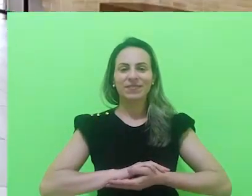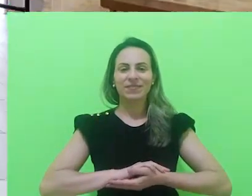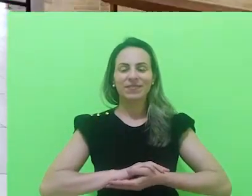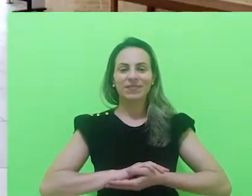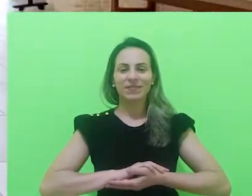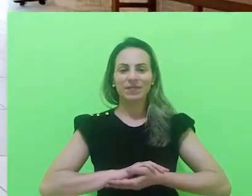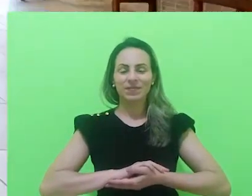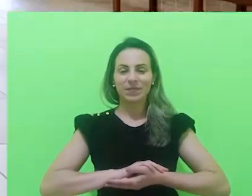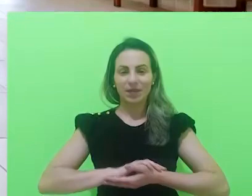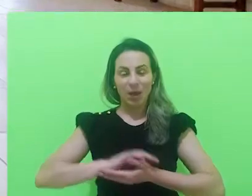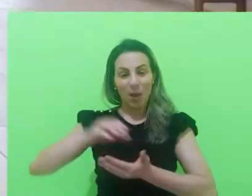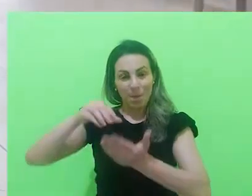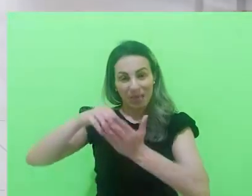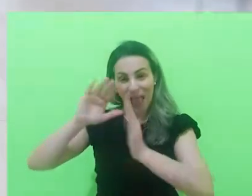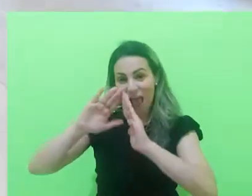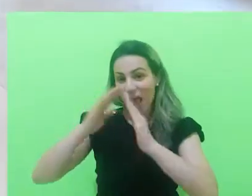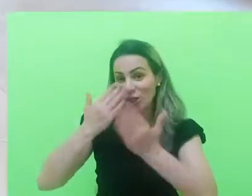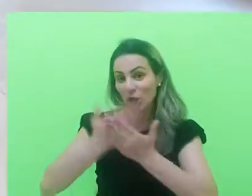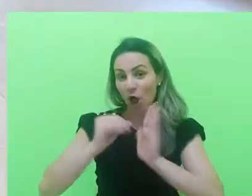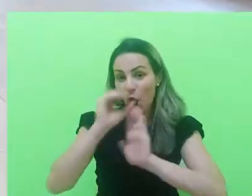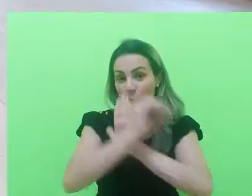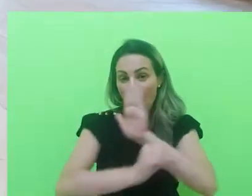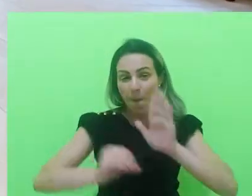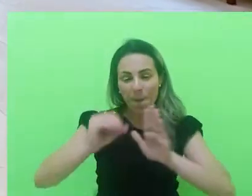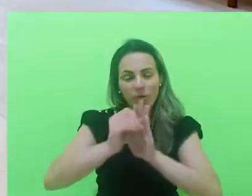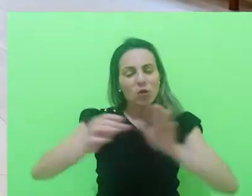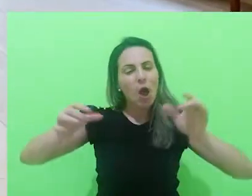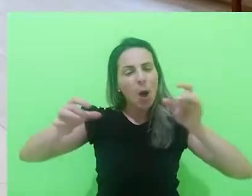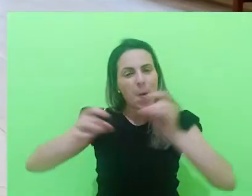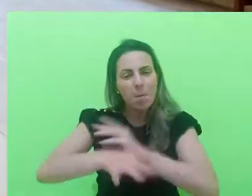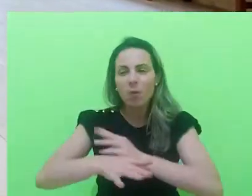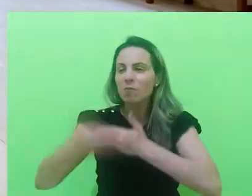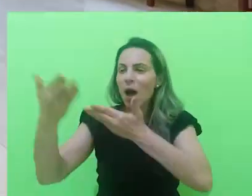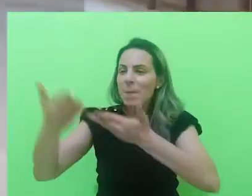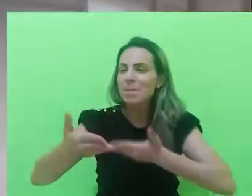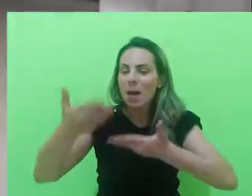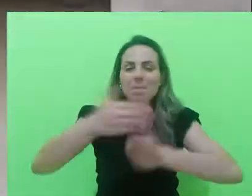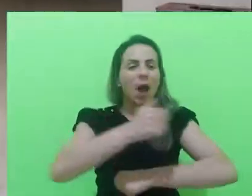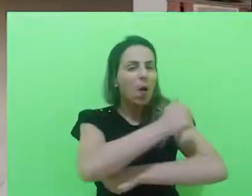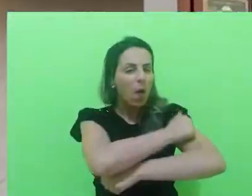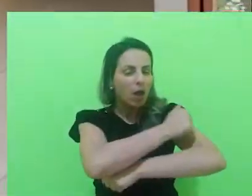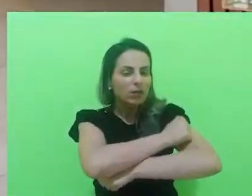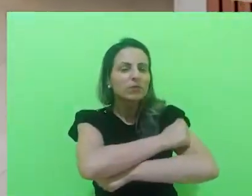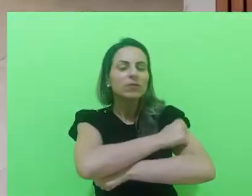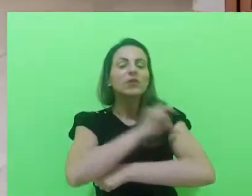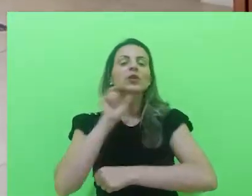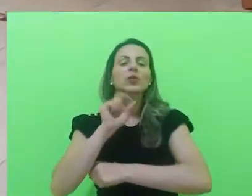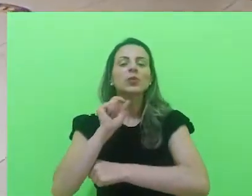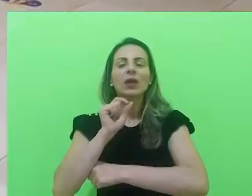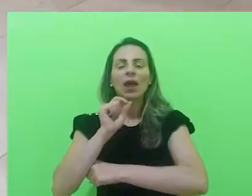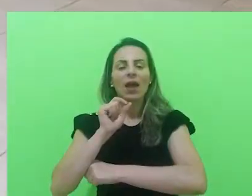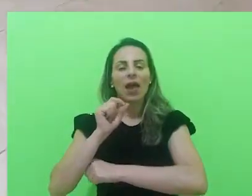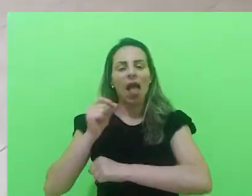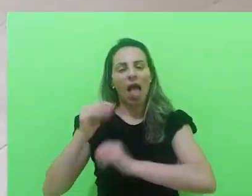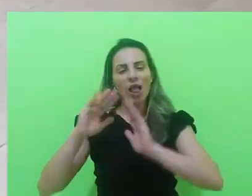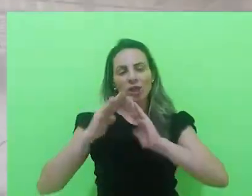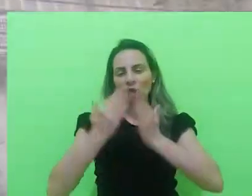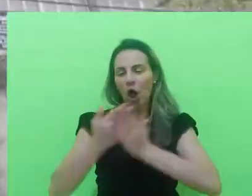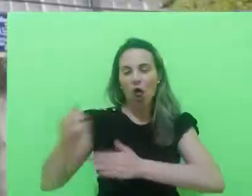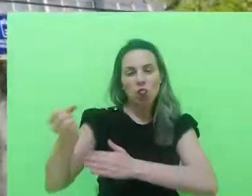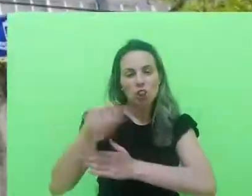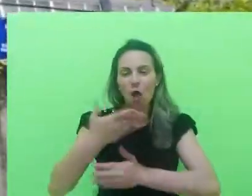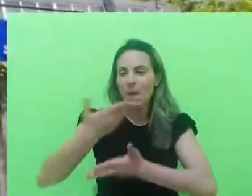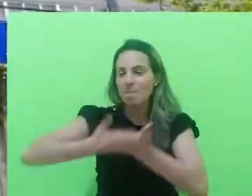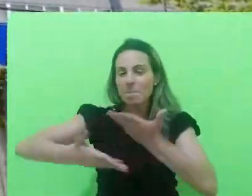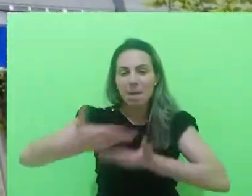O Centro Educacional Objetivo está pronto para receber o aluno que procura uma escola inovadora, dinâmica e